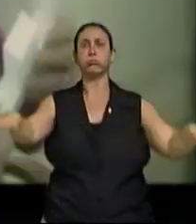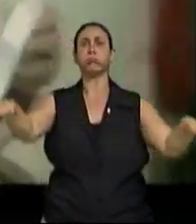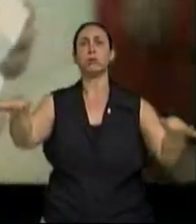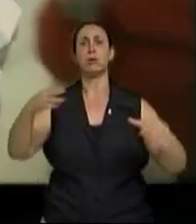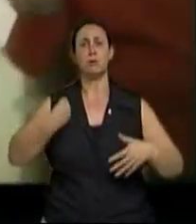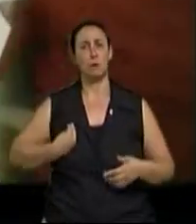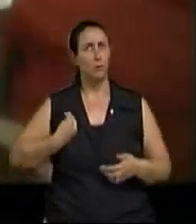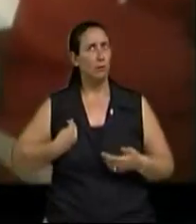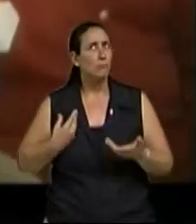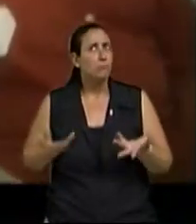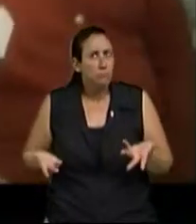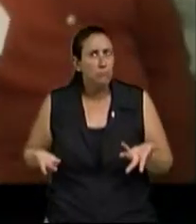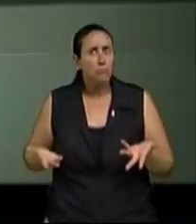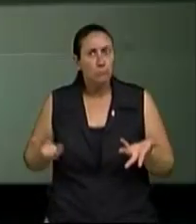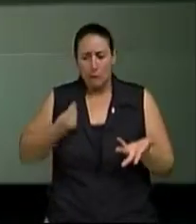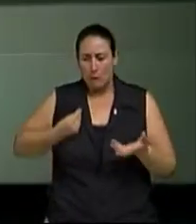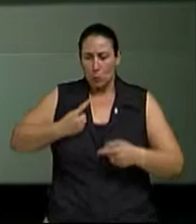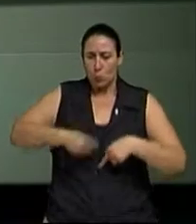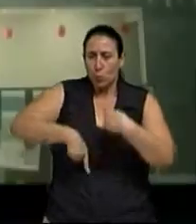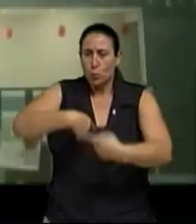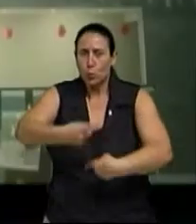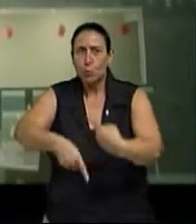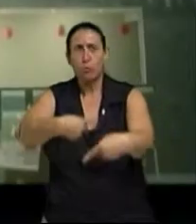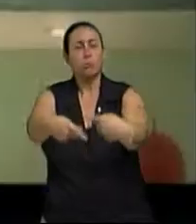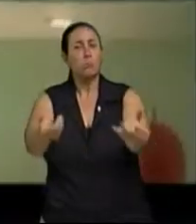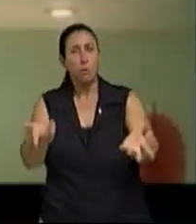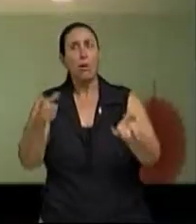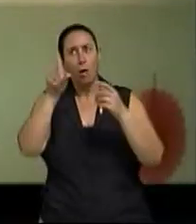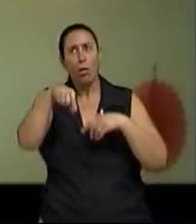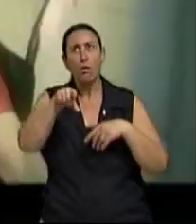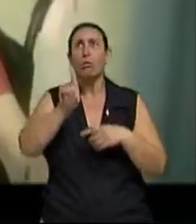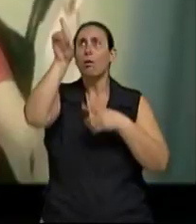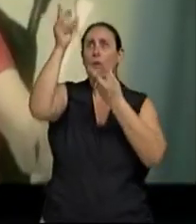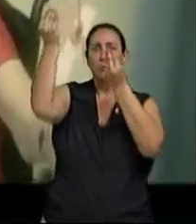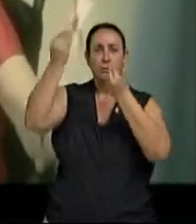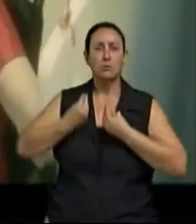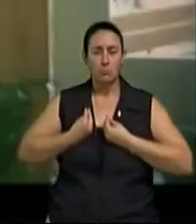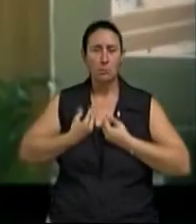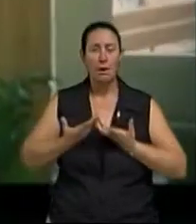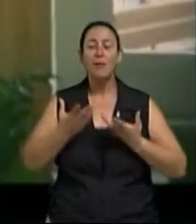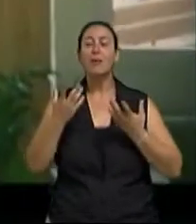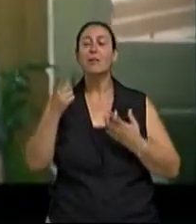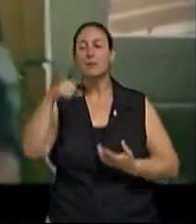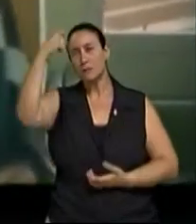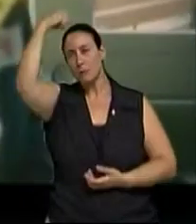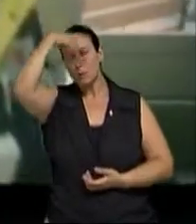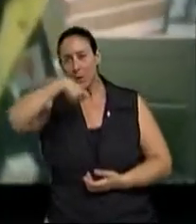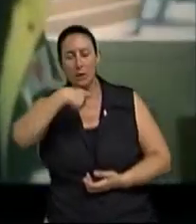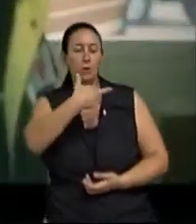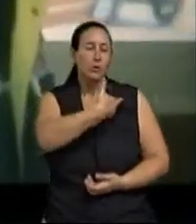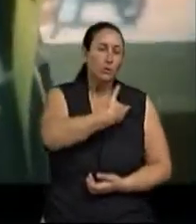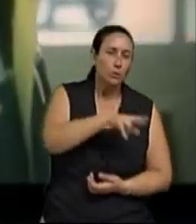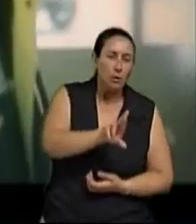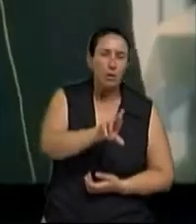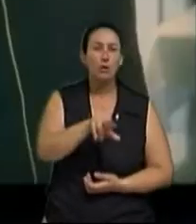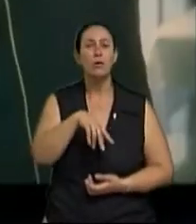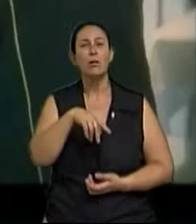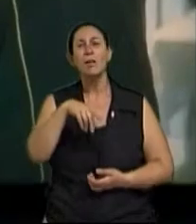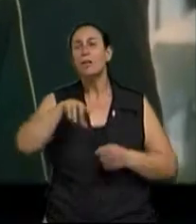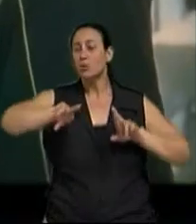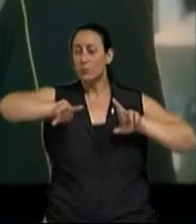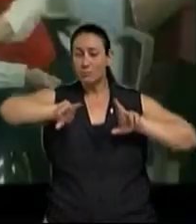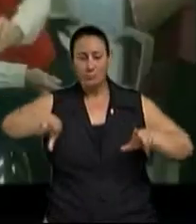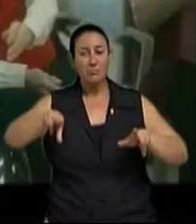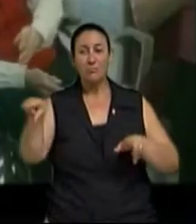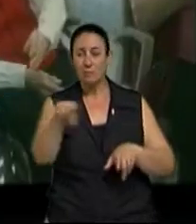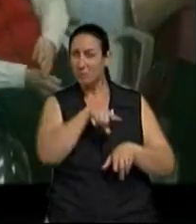nobre, porque é isso que nos dá a vida. Exatamente. Então, isso é importante destacar. Espiritualidade e religiosidade, ou espiritualidade e religião, são